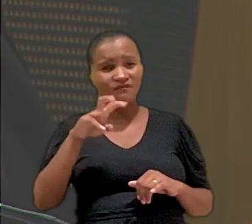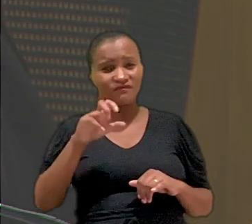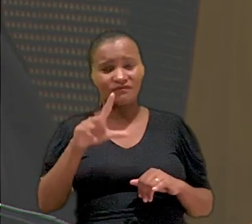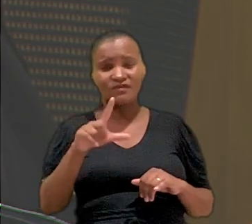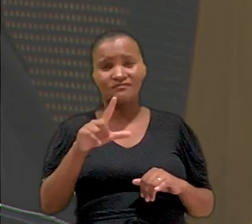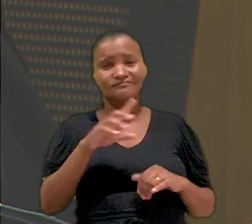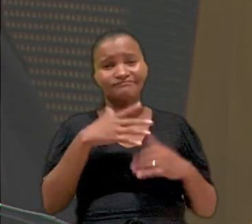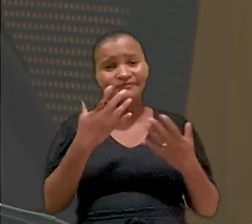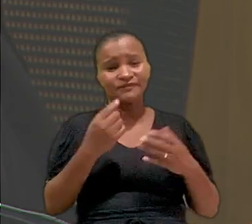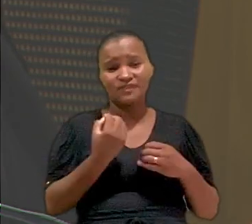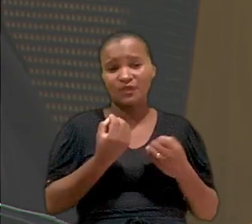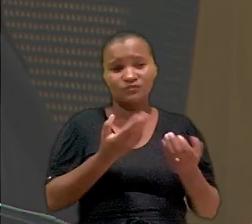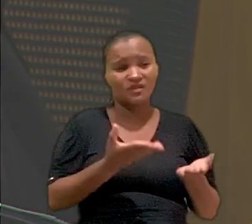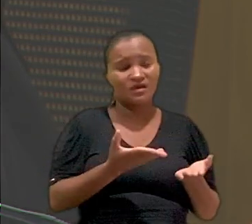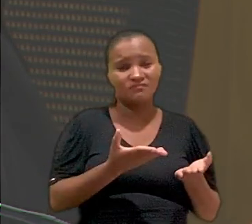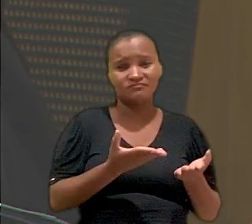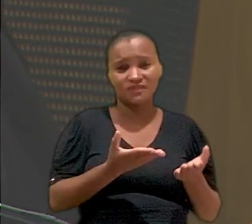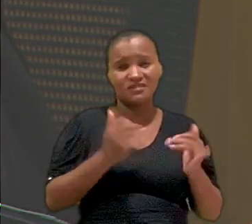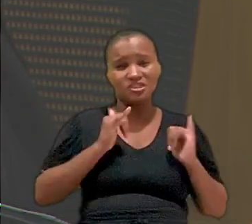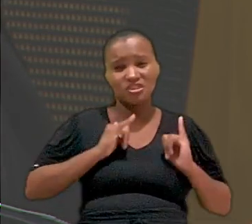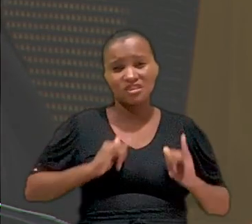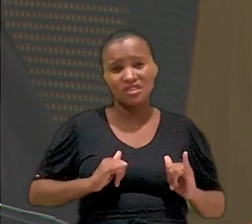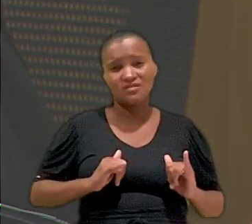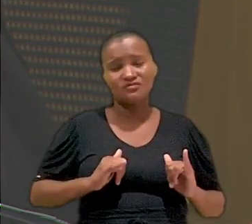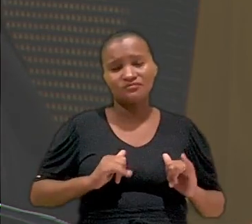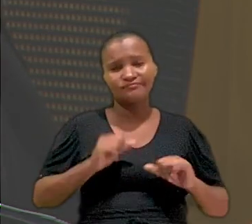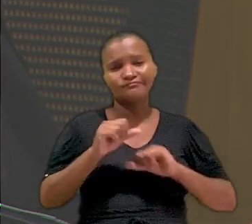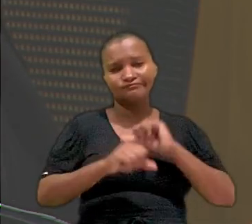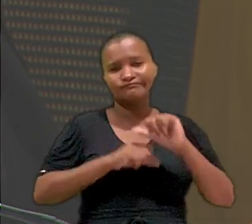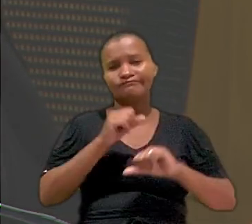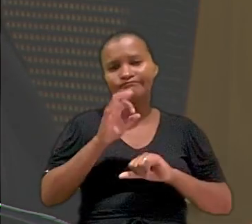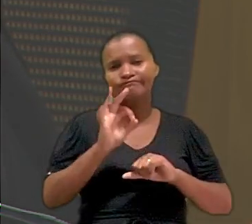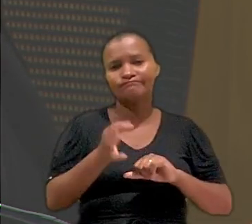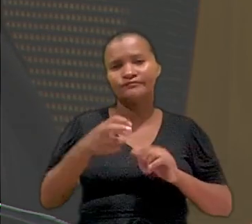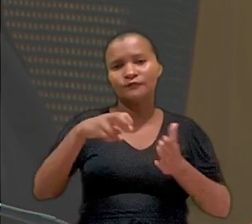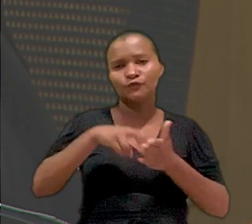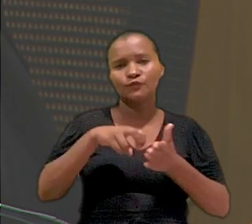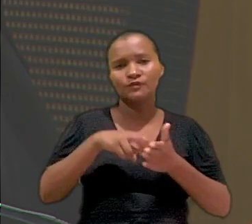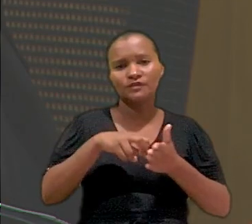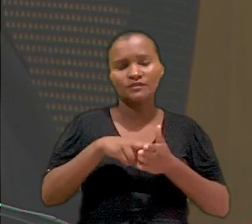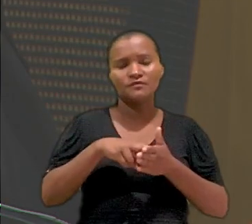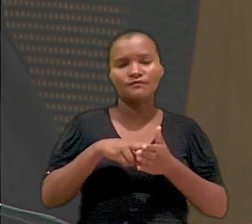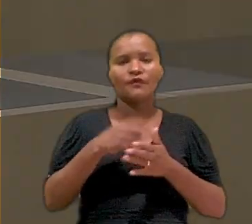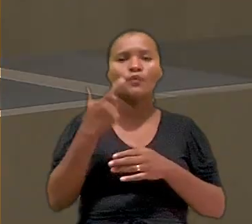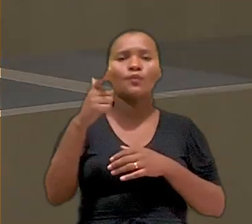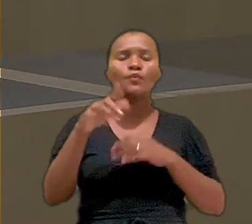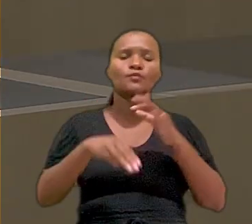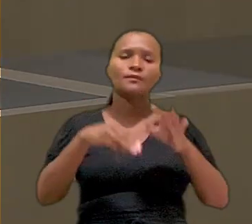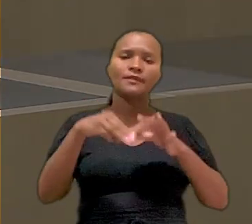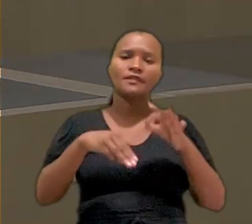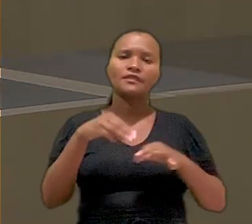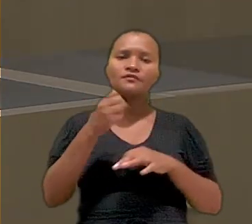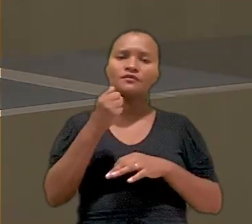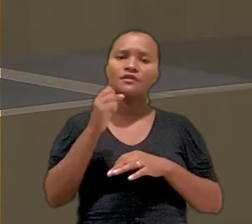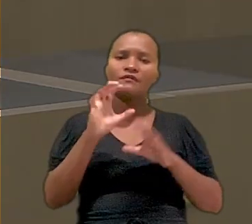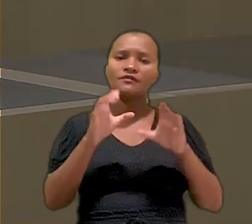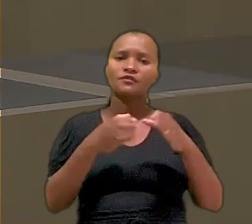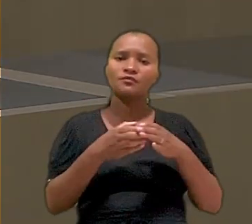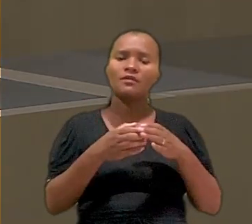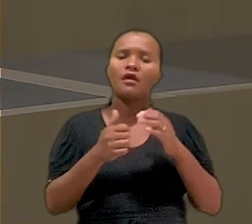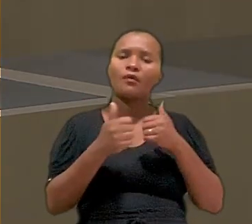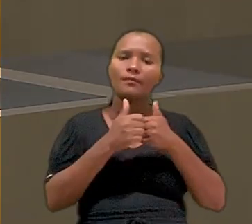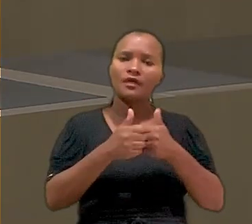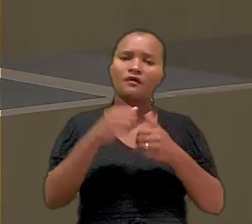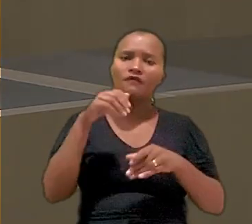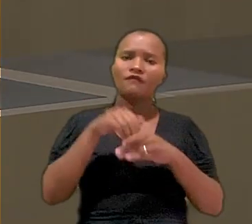repouso necessário para a recomposição física e psicológica torna correta a condenação. Os outros ministros da oitava